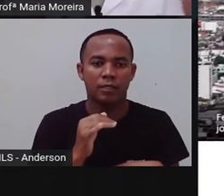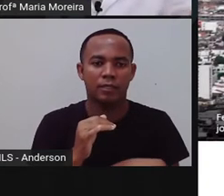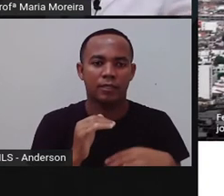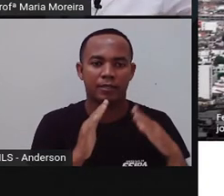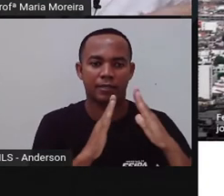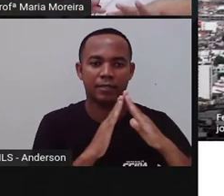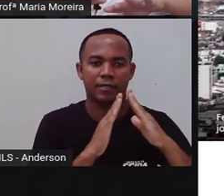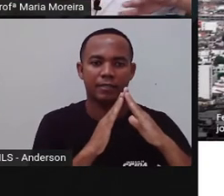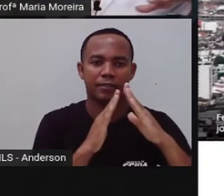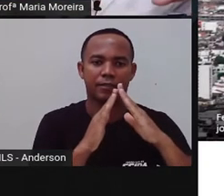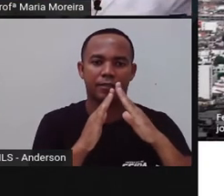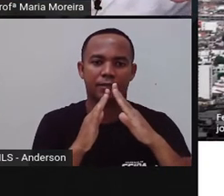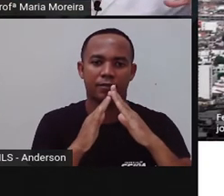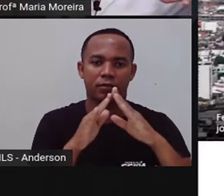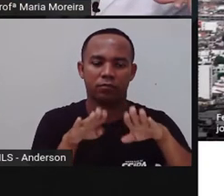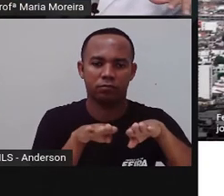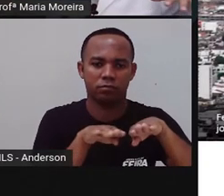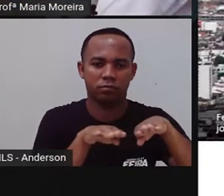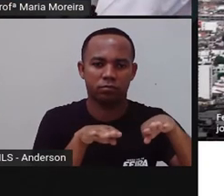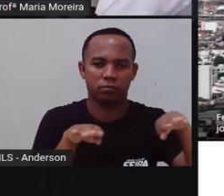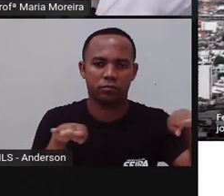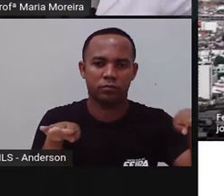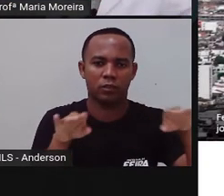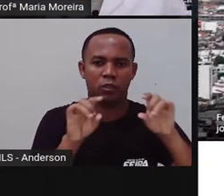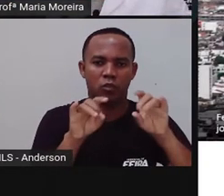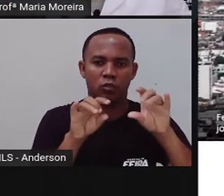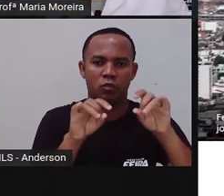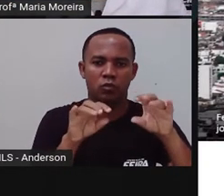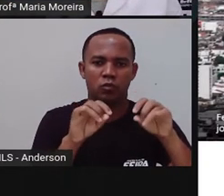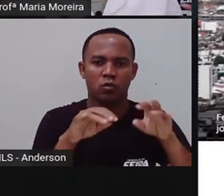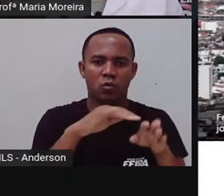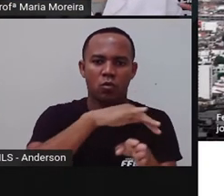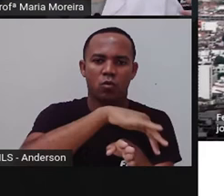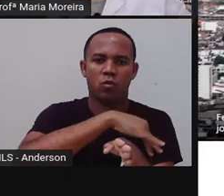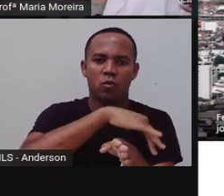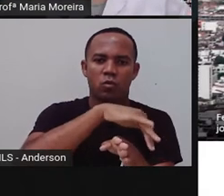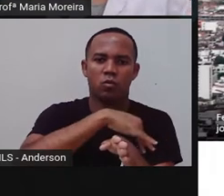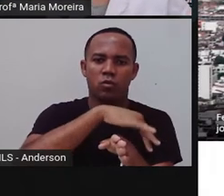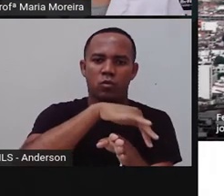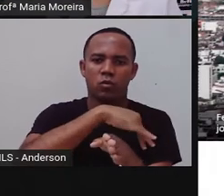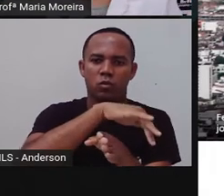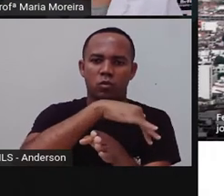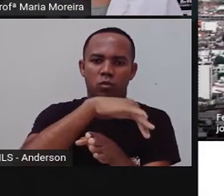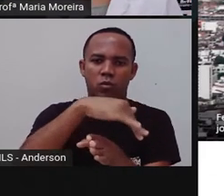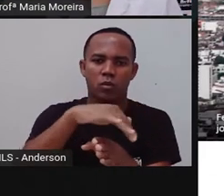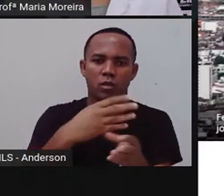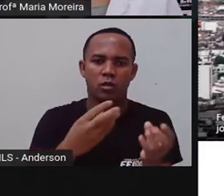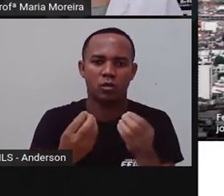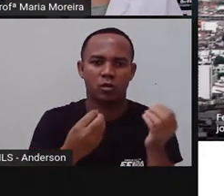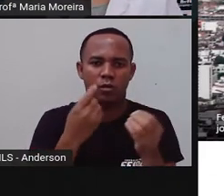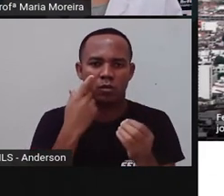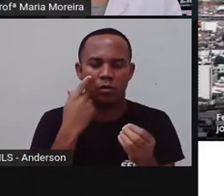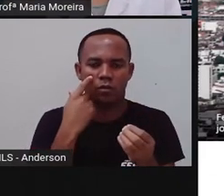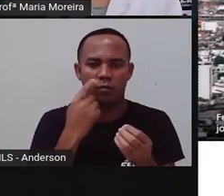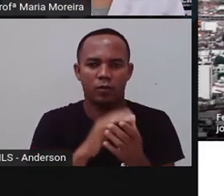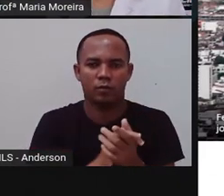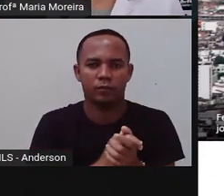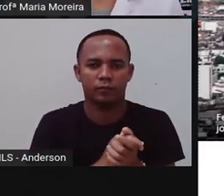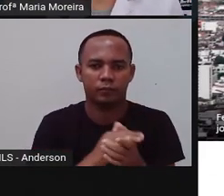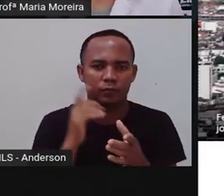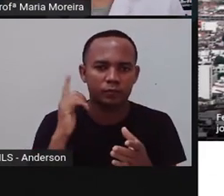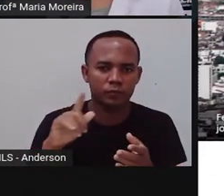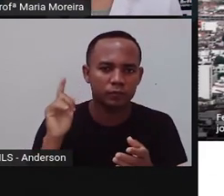né, e aí deixasse tudo, só as ruas e avenidas, seria uma espécie de esqueleto. E a gente